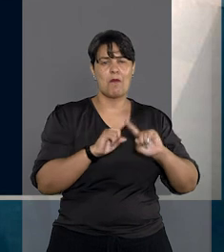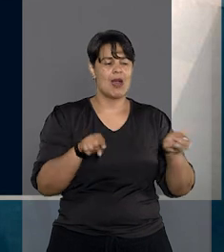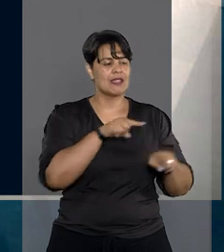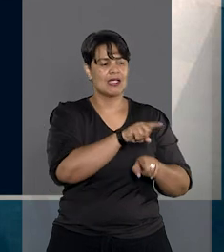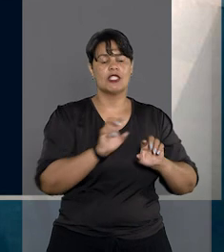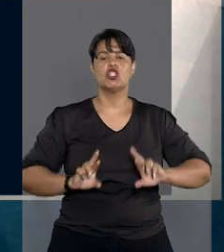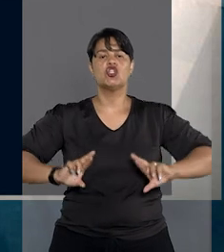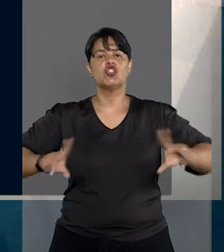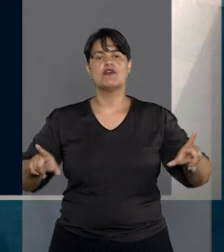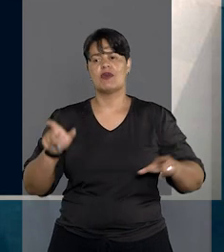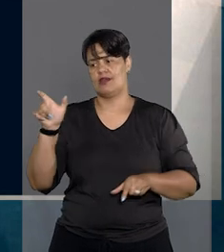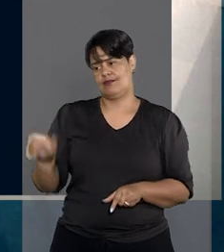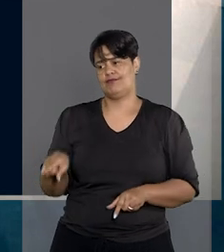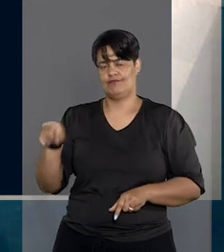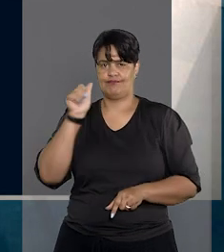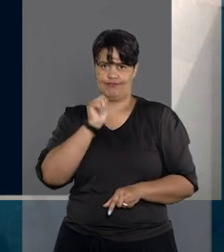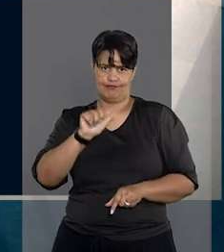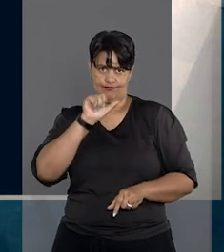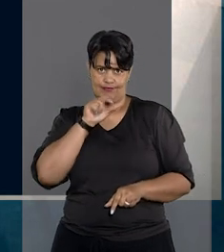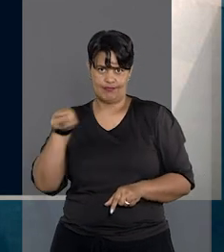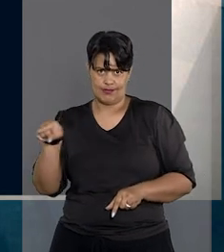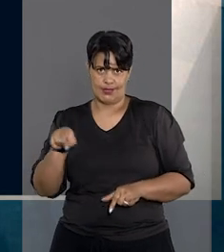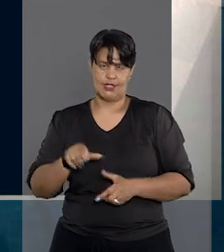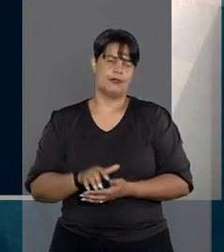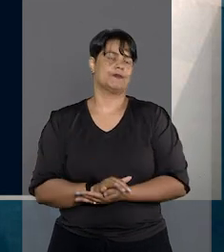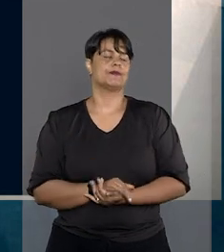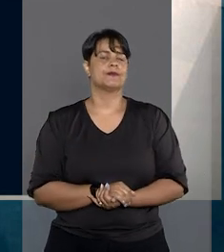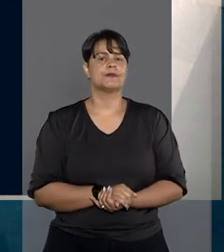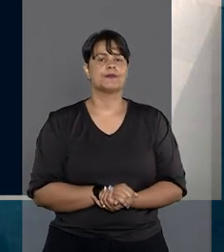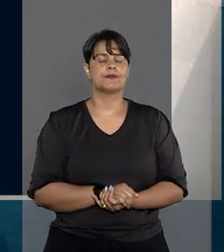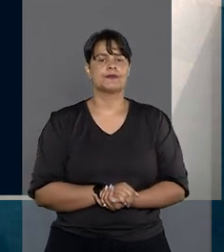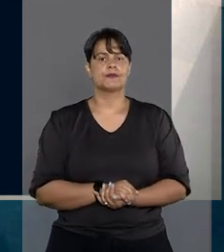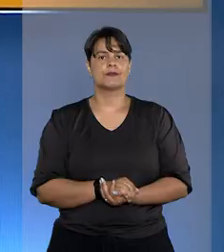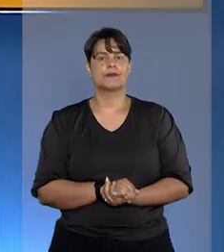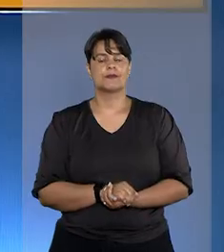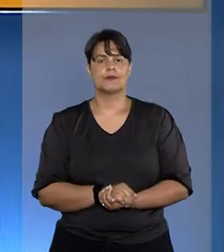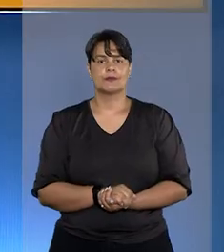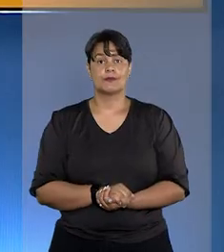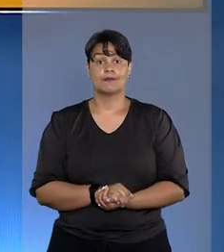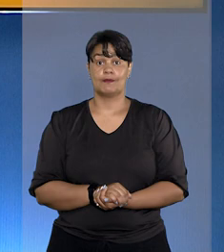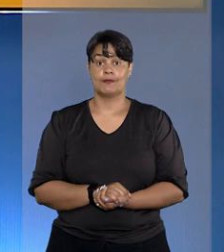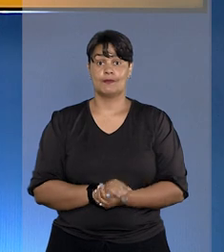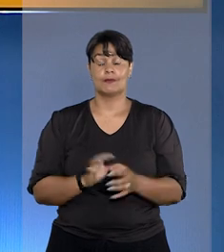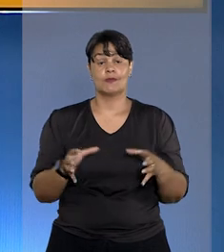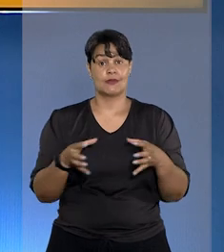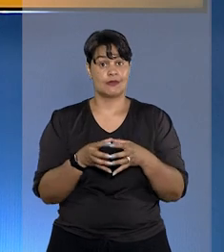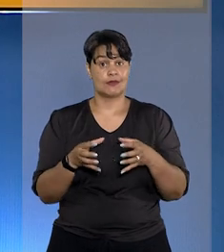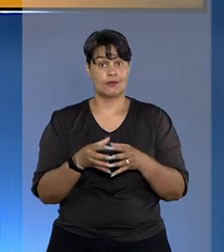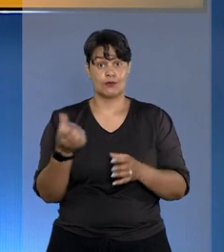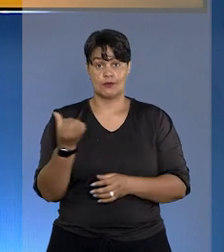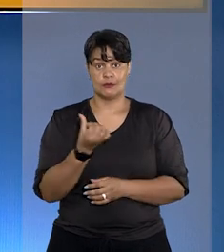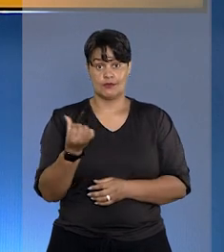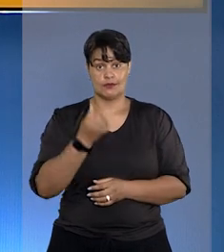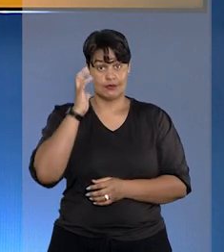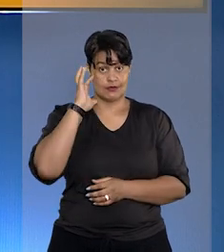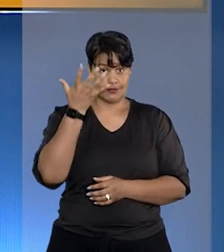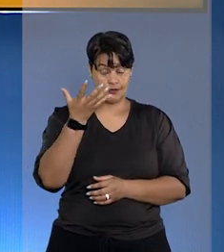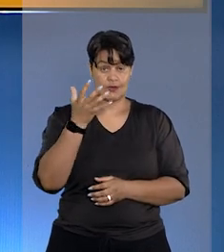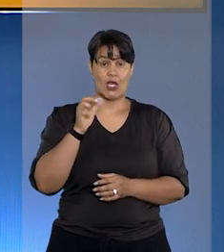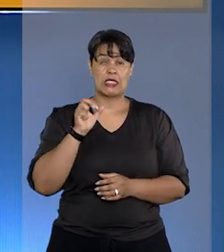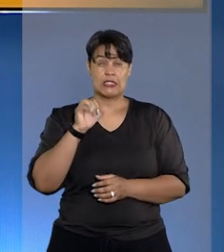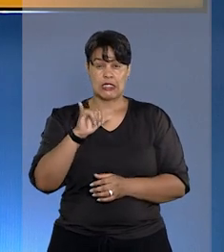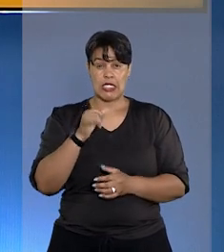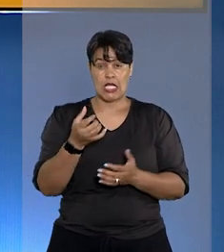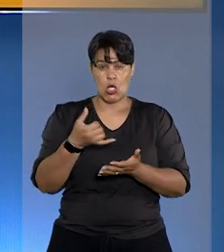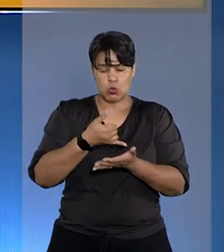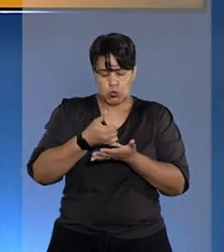processual de Monique Medeiros, denunciada por crime omissivo. E a sexta turma decidiu que ocultar droga na